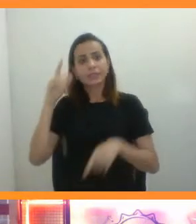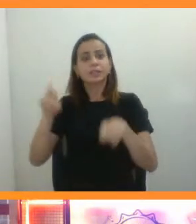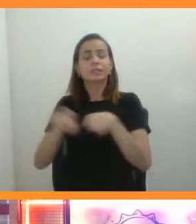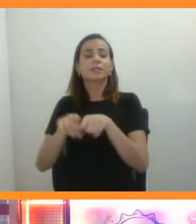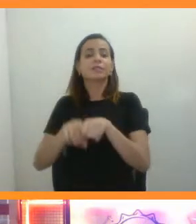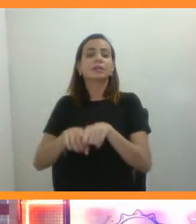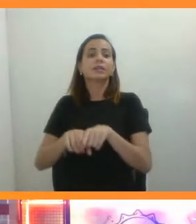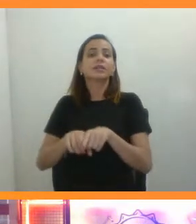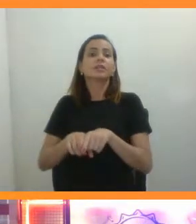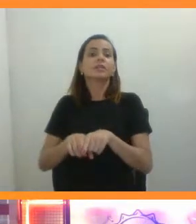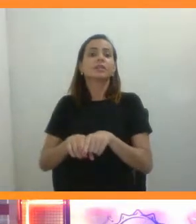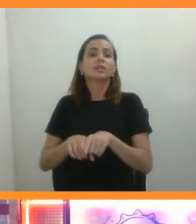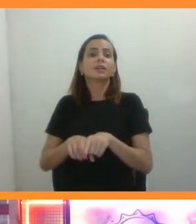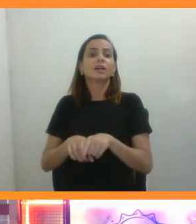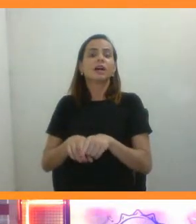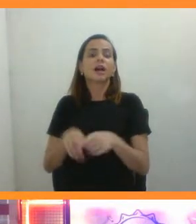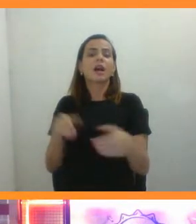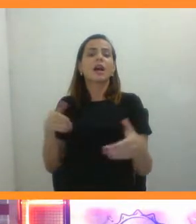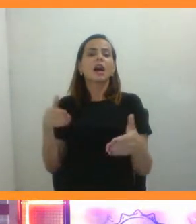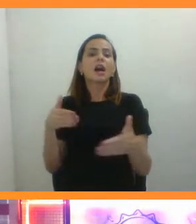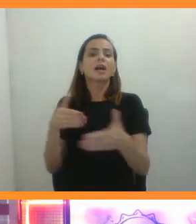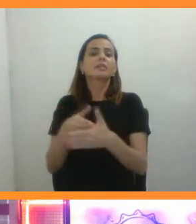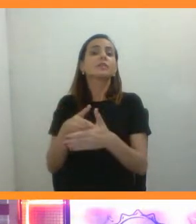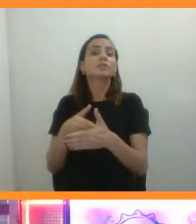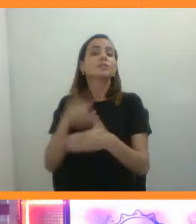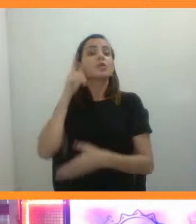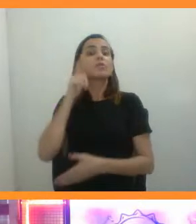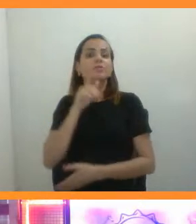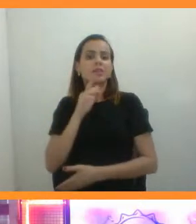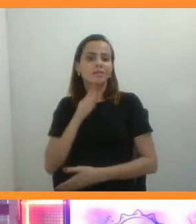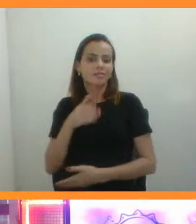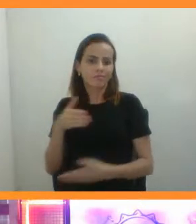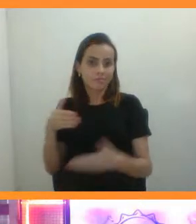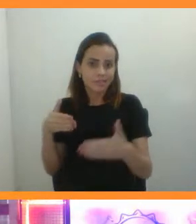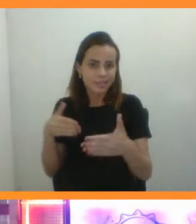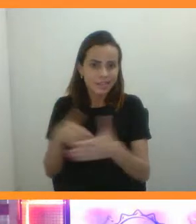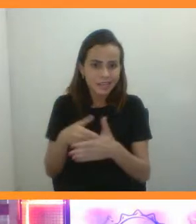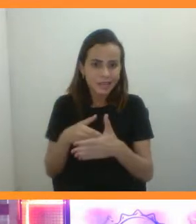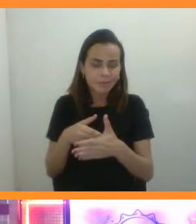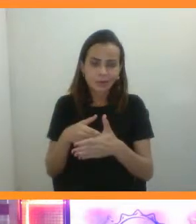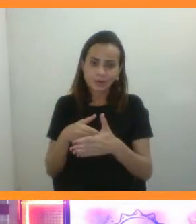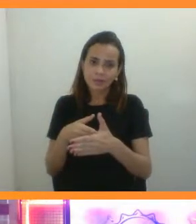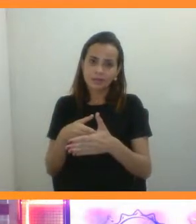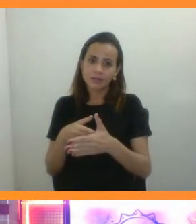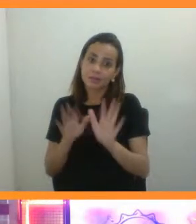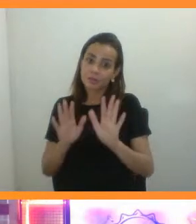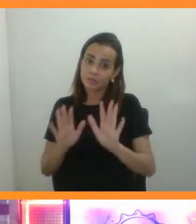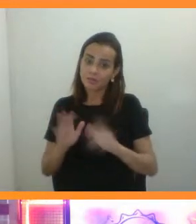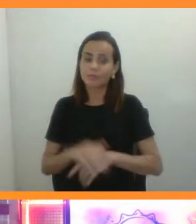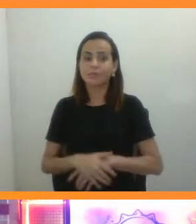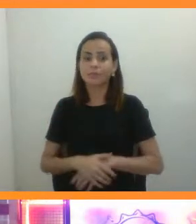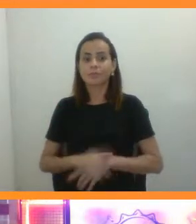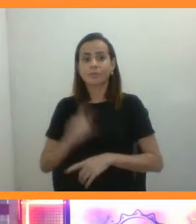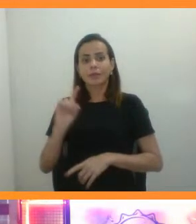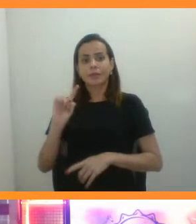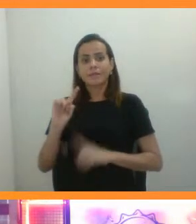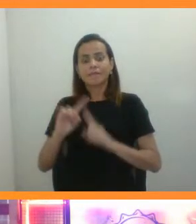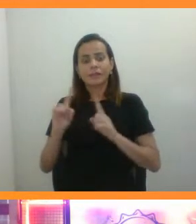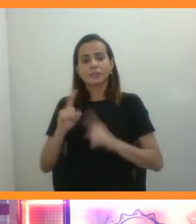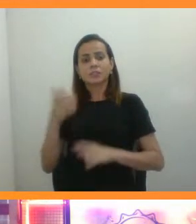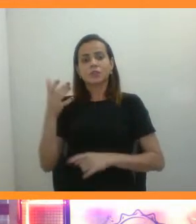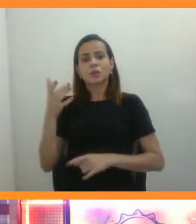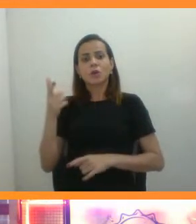consegue ir para não furar a técnica. Agora, com relação a outras espécies